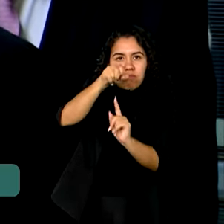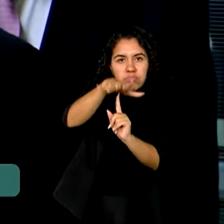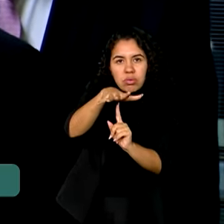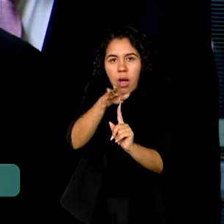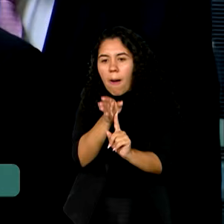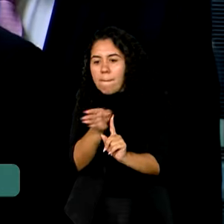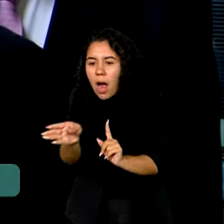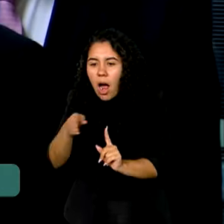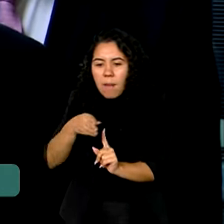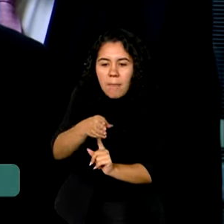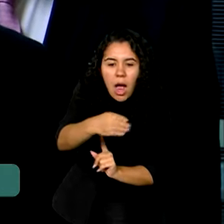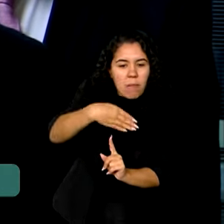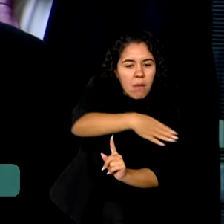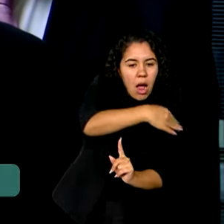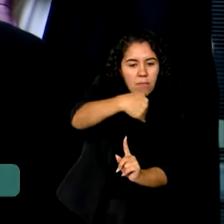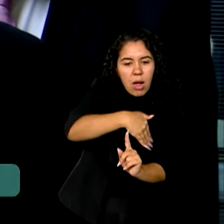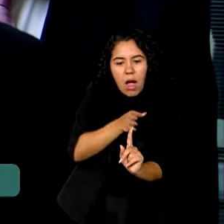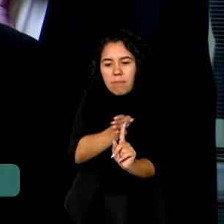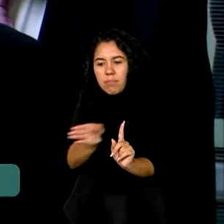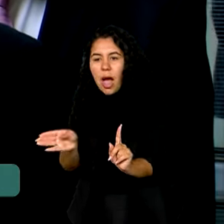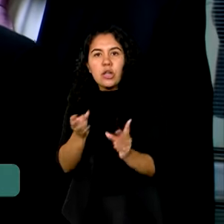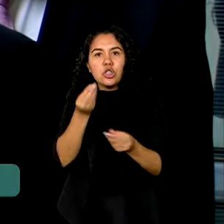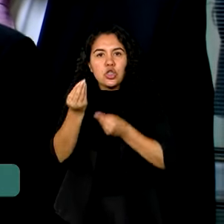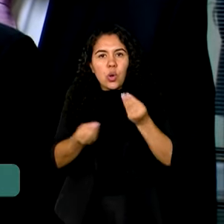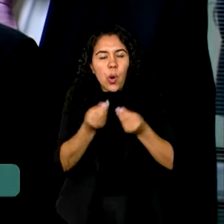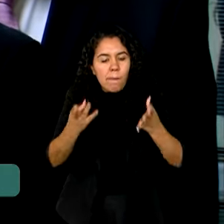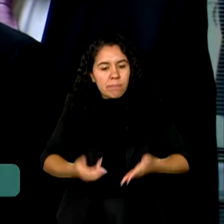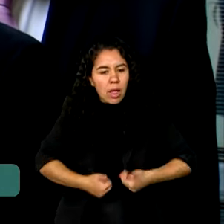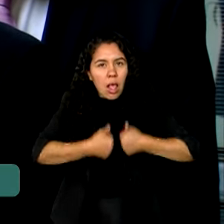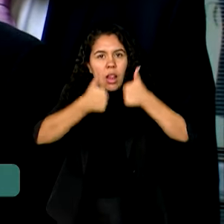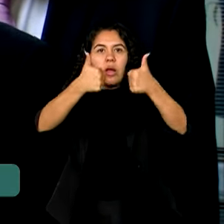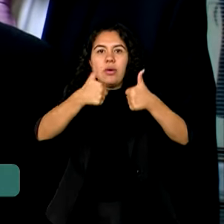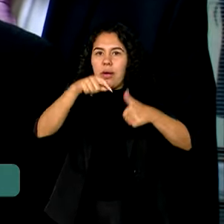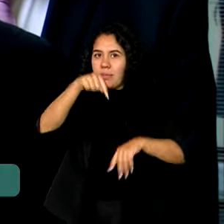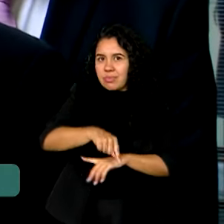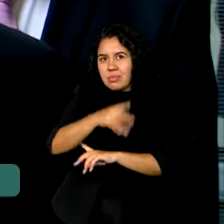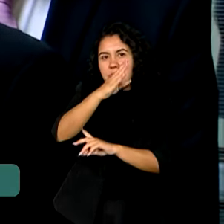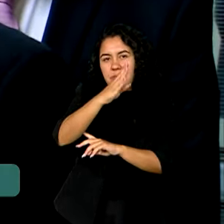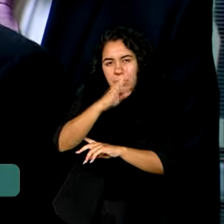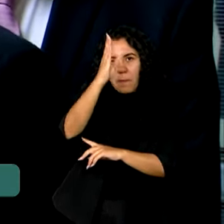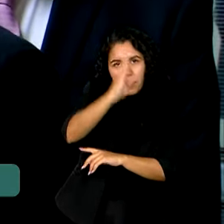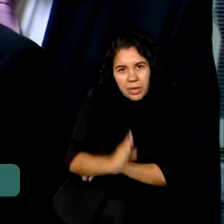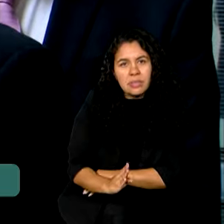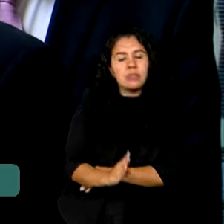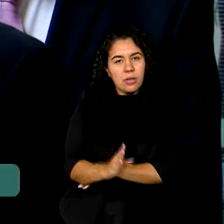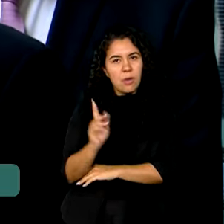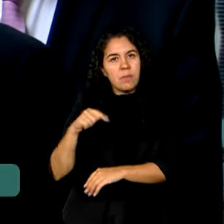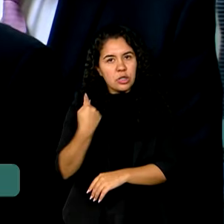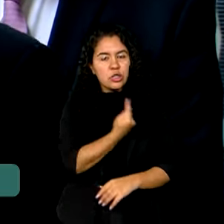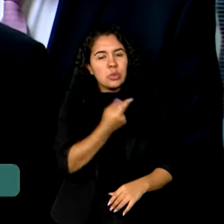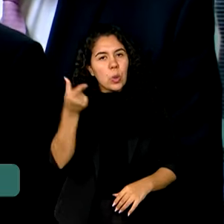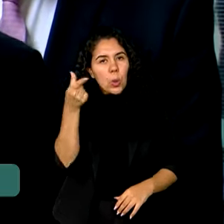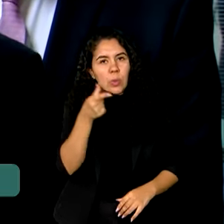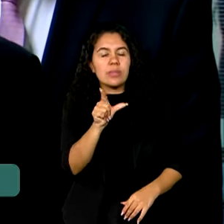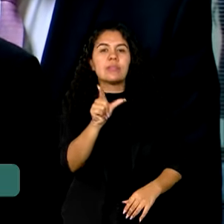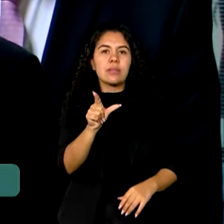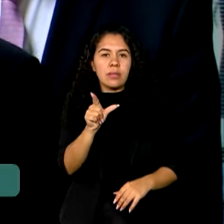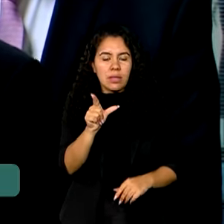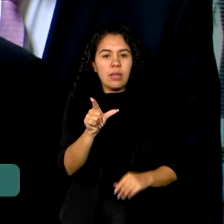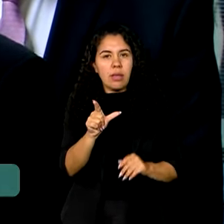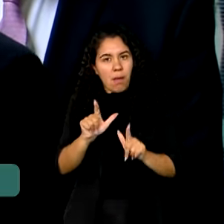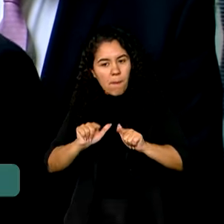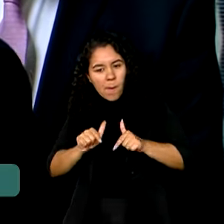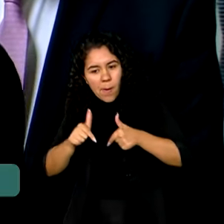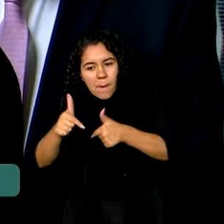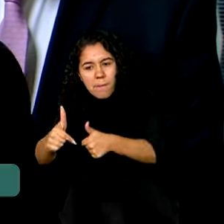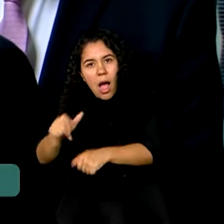e isso vem em encontro à ideia de modernizar o Estado brasileiro para que a gente possa tanto fazer o